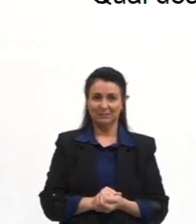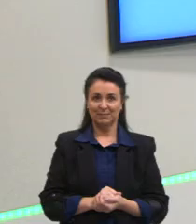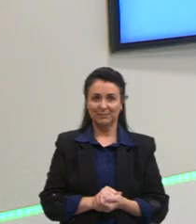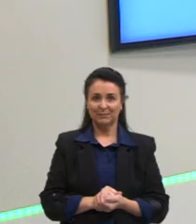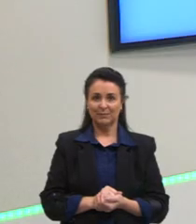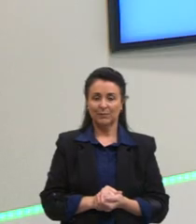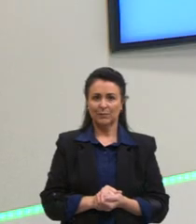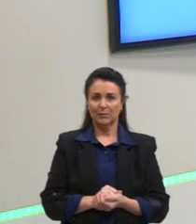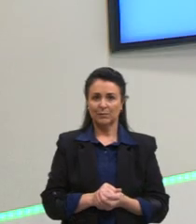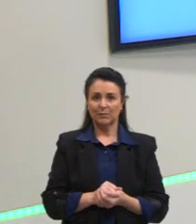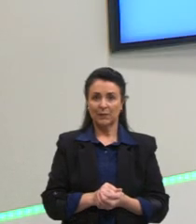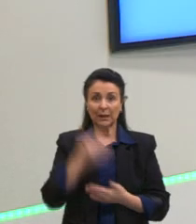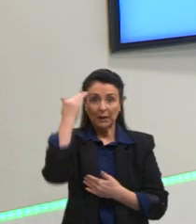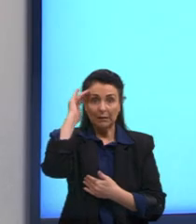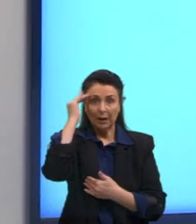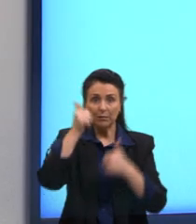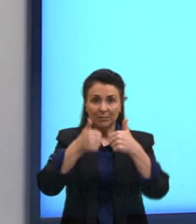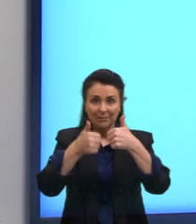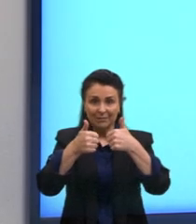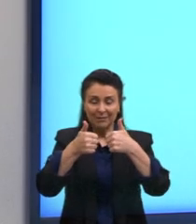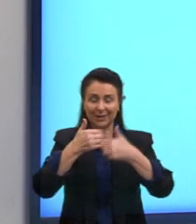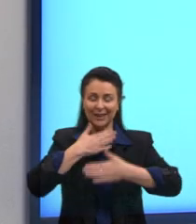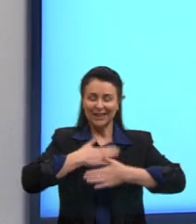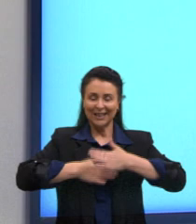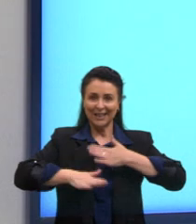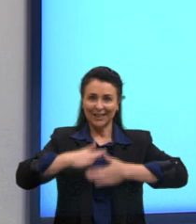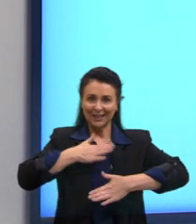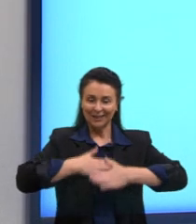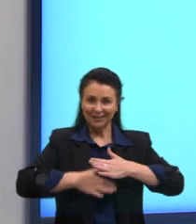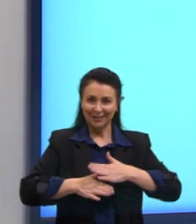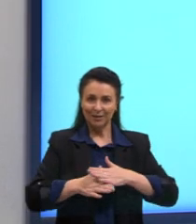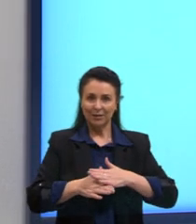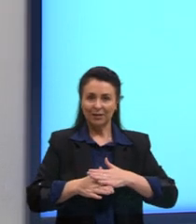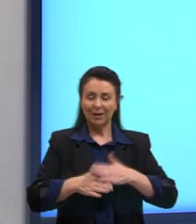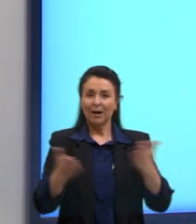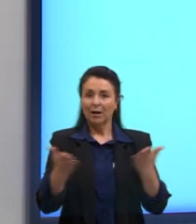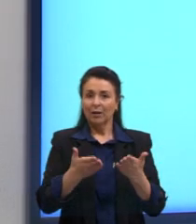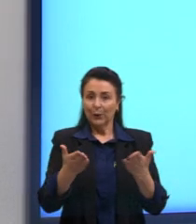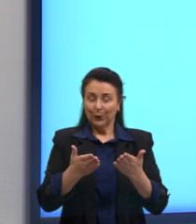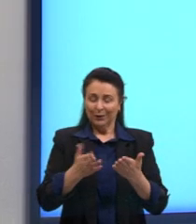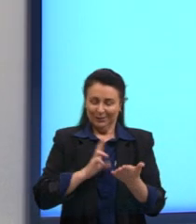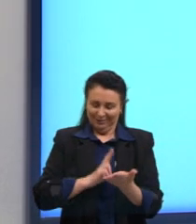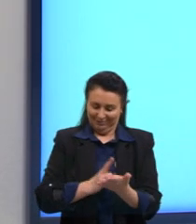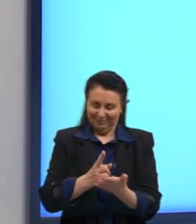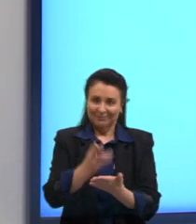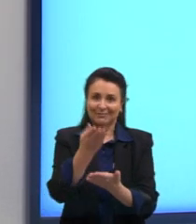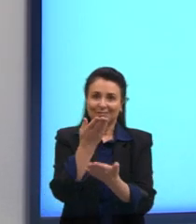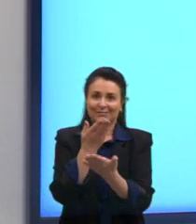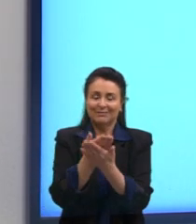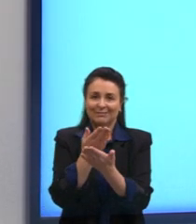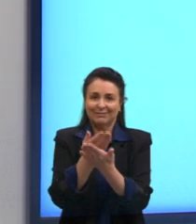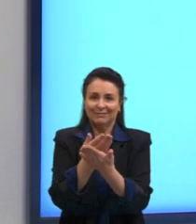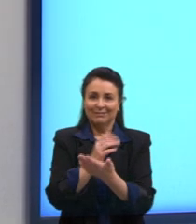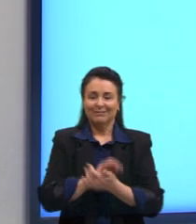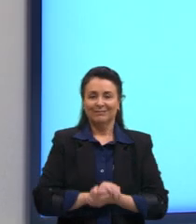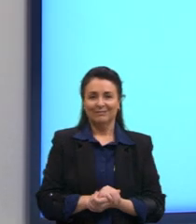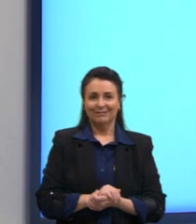Ficou tudo certo por aí, gente? Tranquilo? Então tá, respira aí que vamos ver se está tranquilo mesmo.